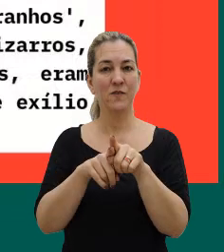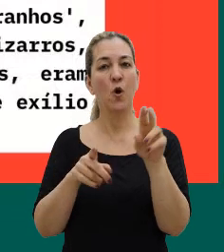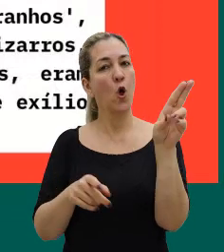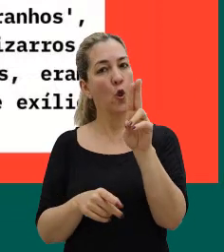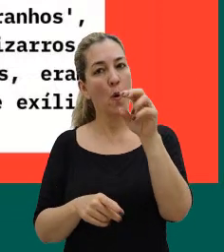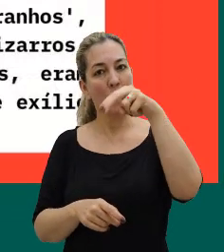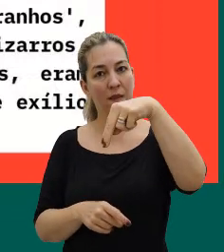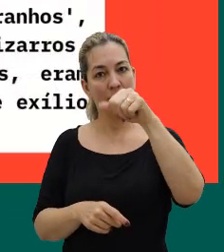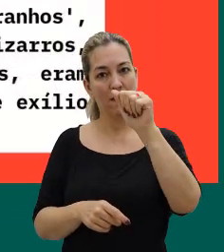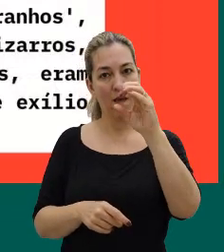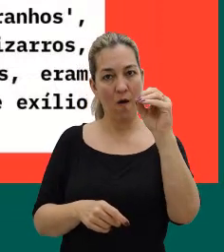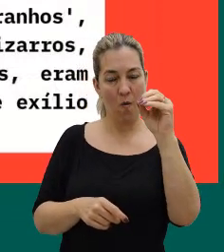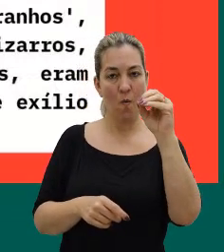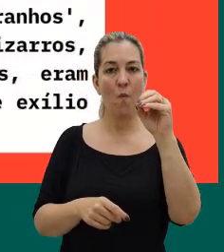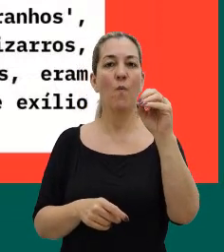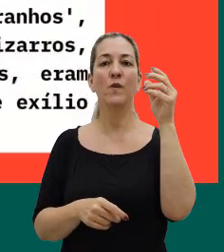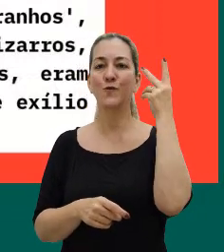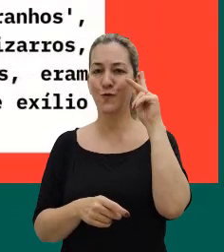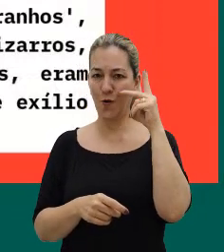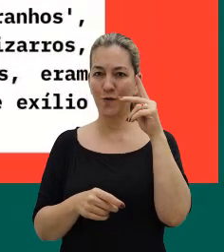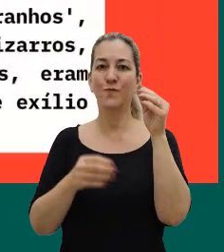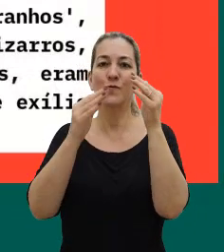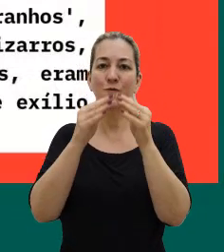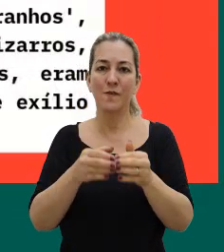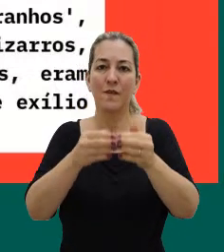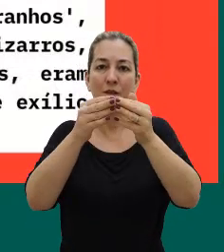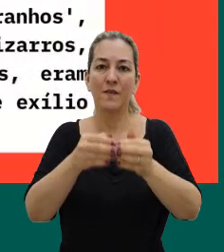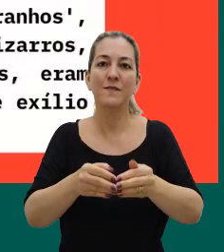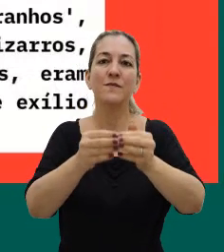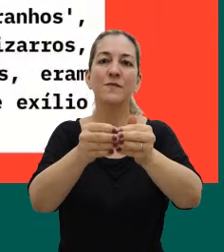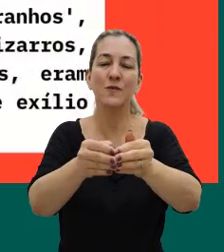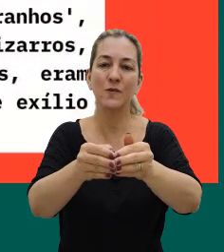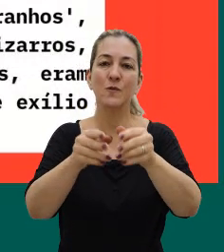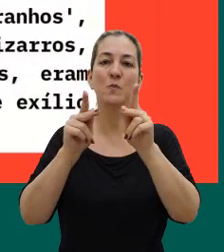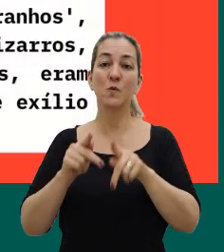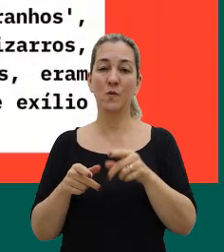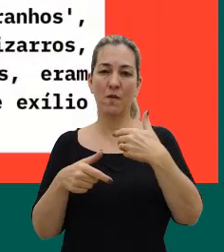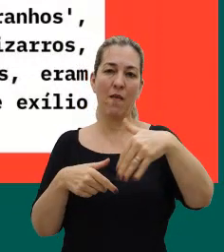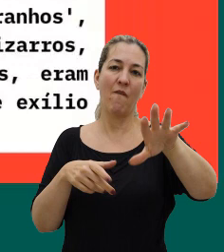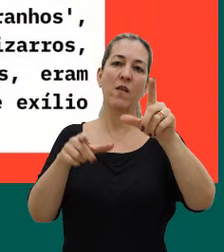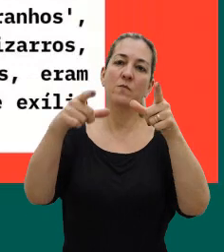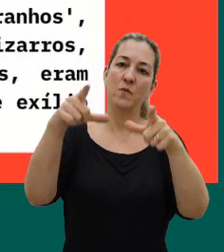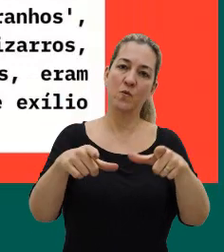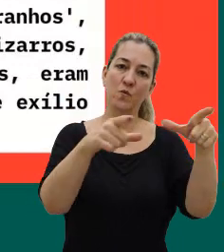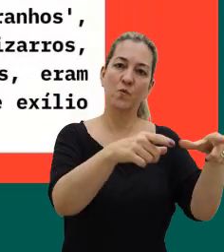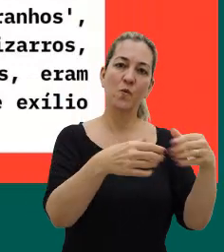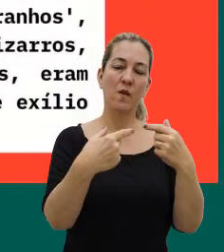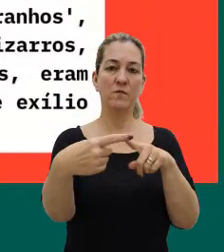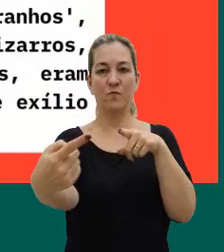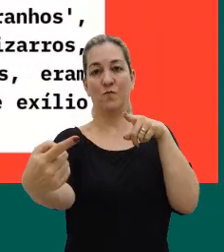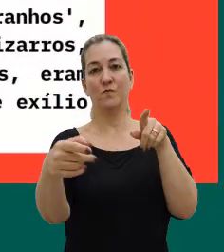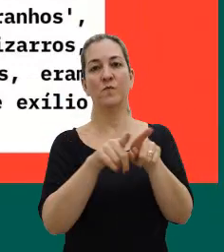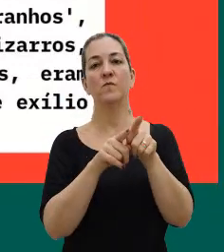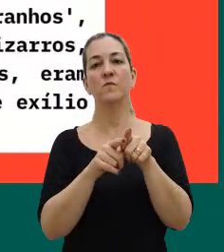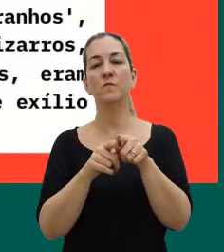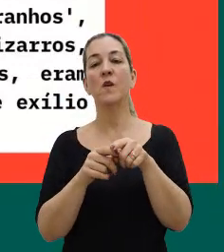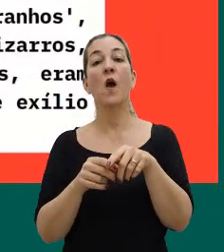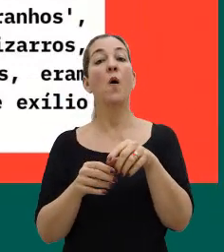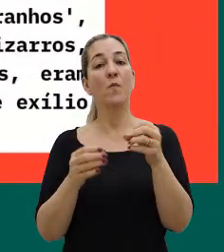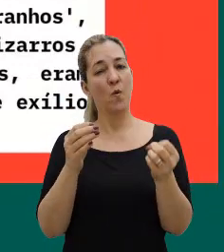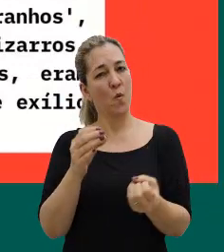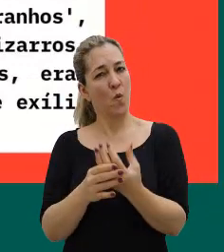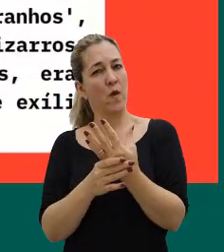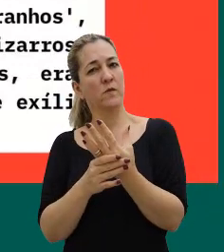navios, onde as pessoas eram colocadas em navios e eram levadas para outros lugares, né. Então, a origem desse nome, assim, Nau da